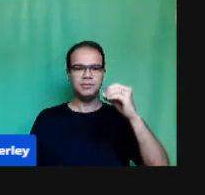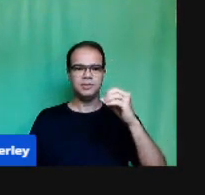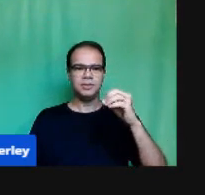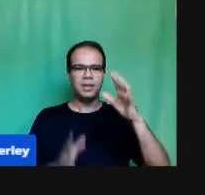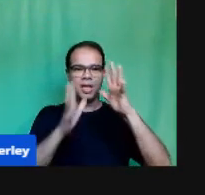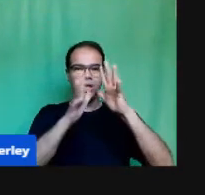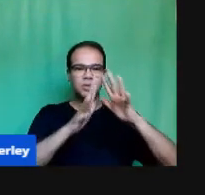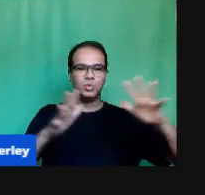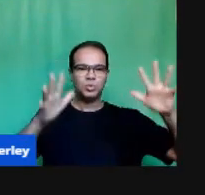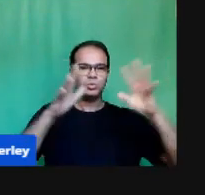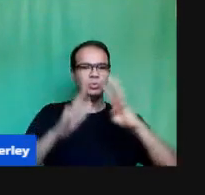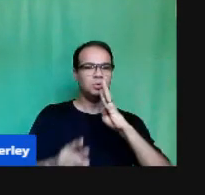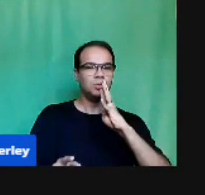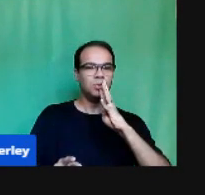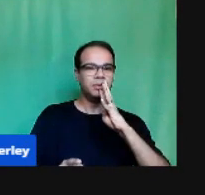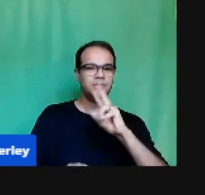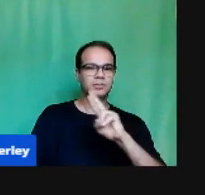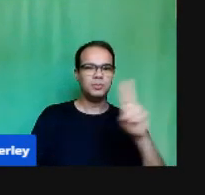Dinho, né?